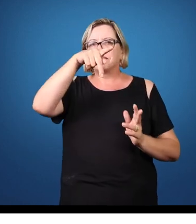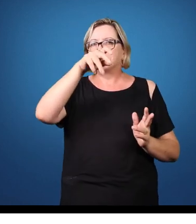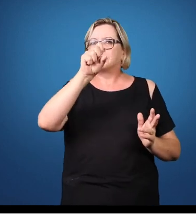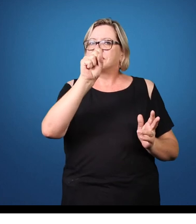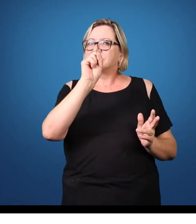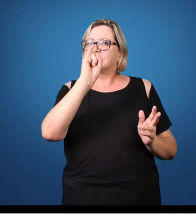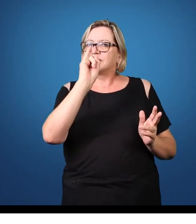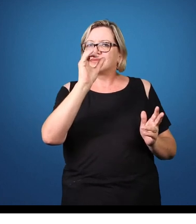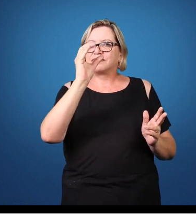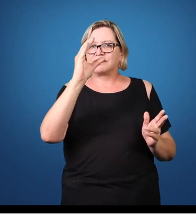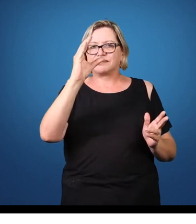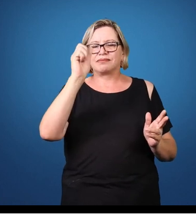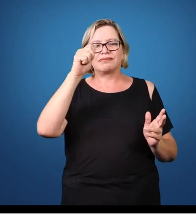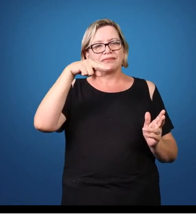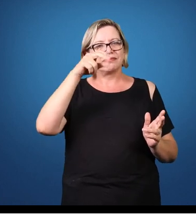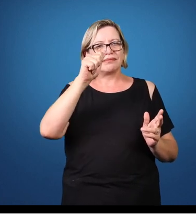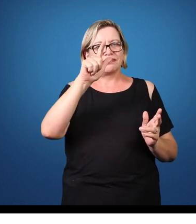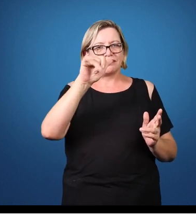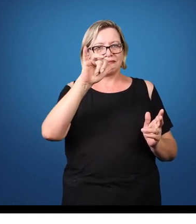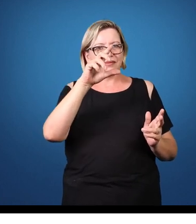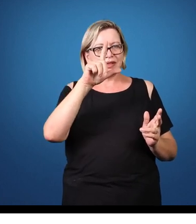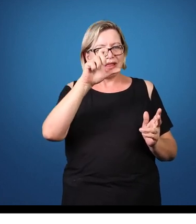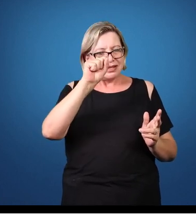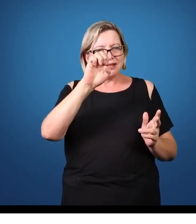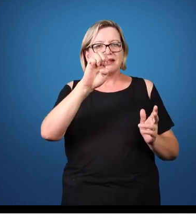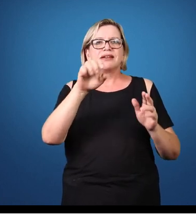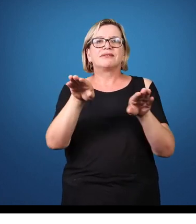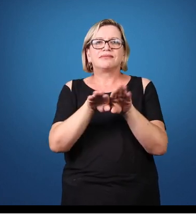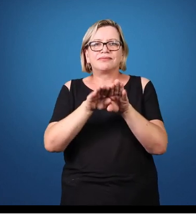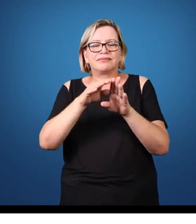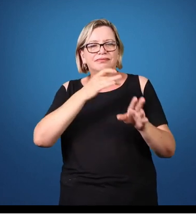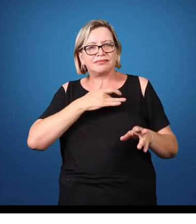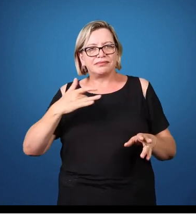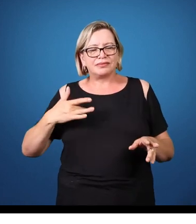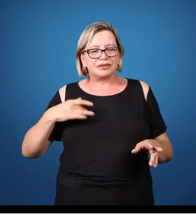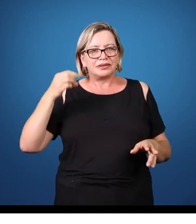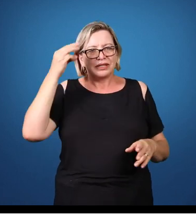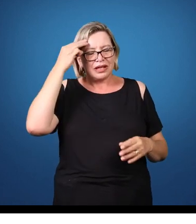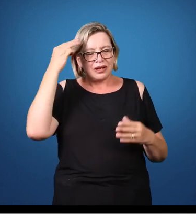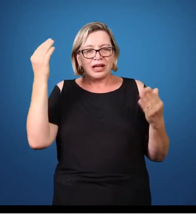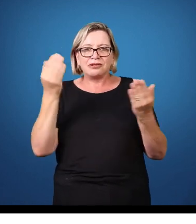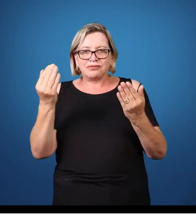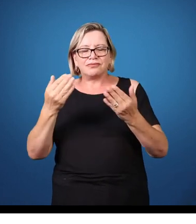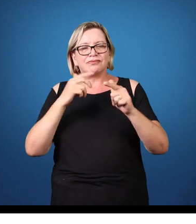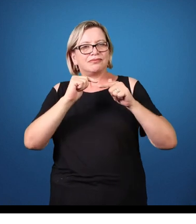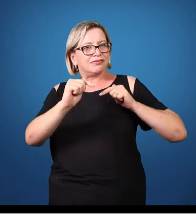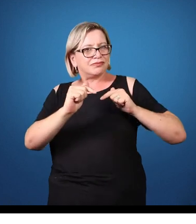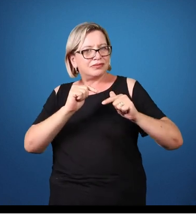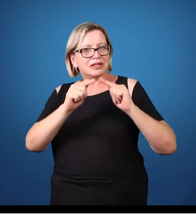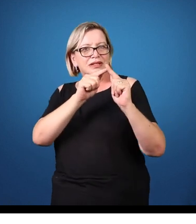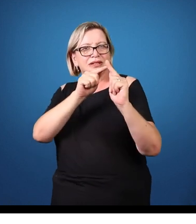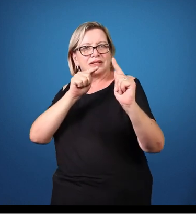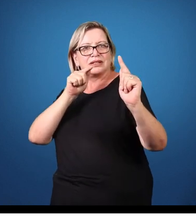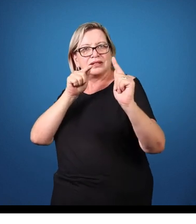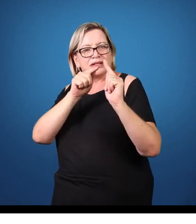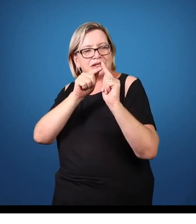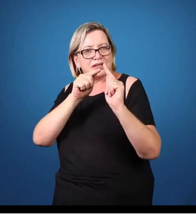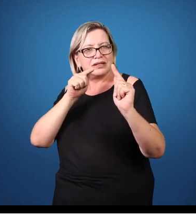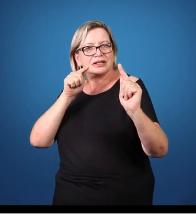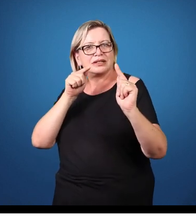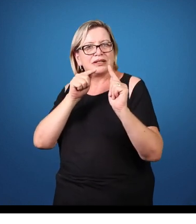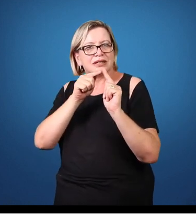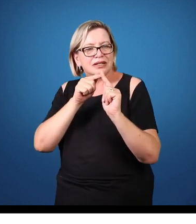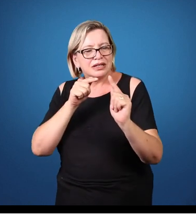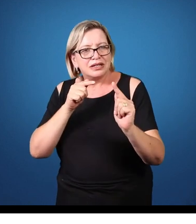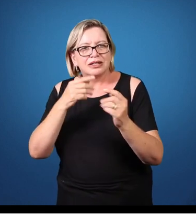continuo na Guairacá, faço parte do Bergasse 19, que é um espaço de Psicanálise. E trabalho